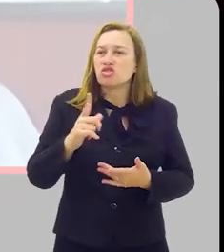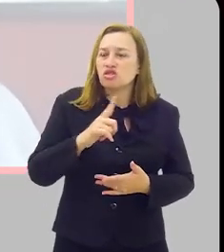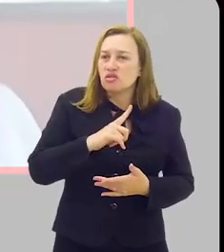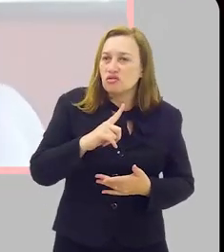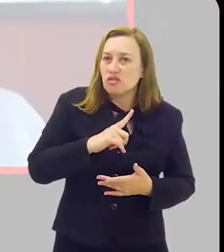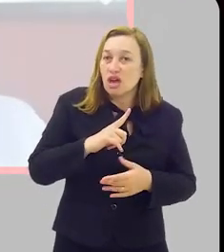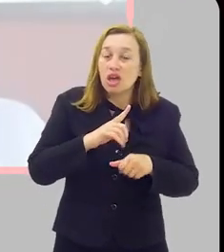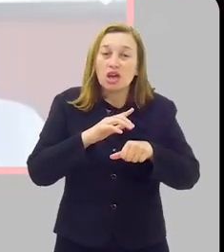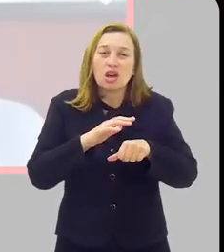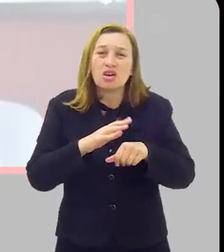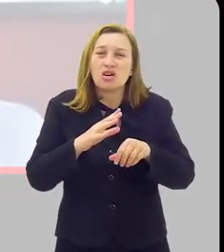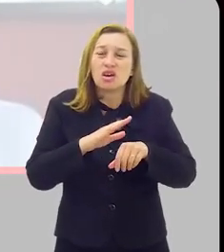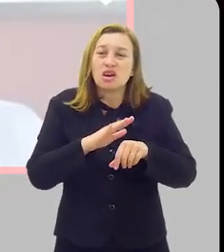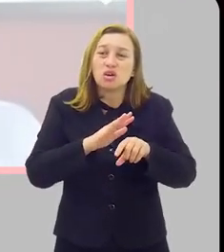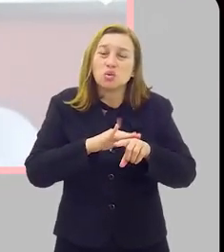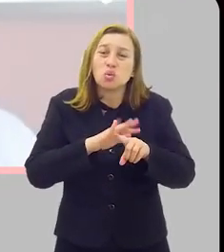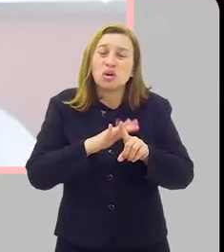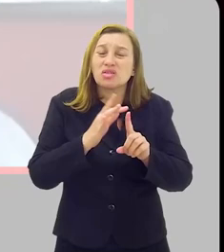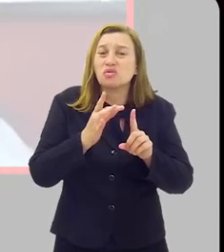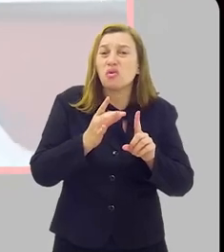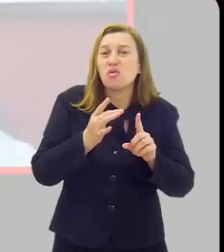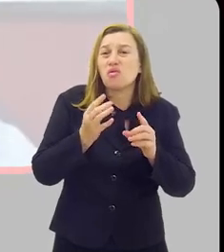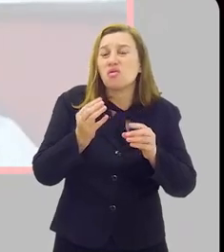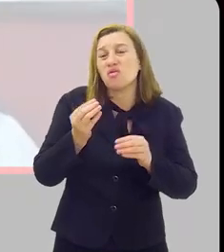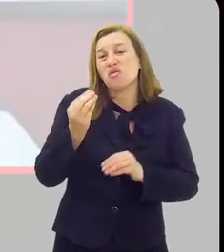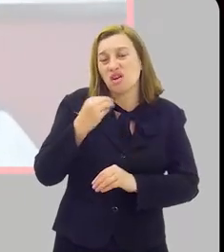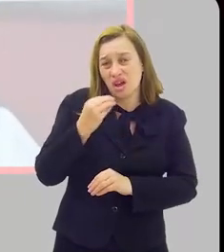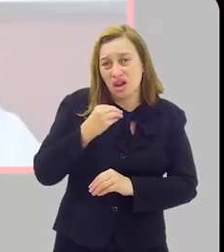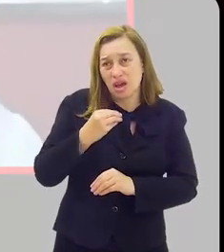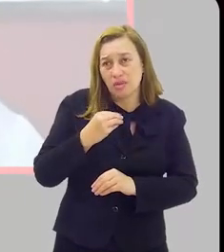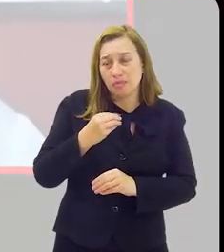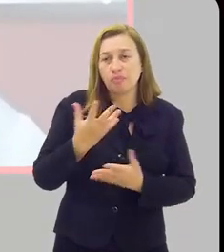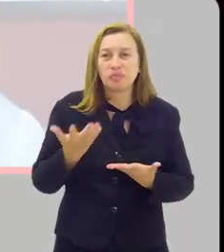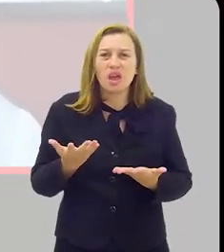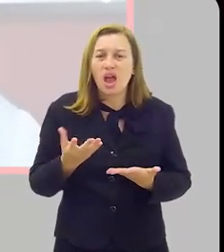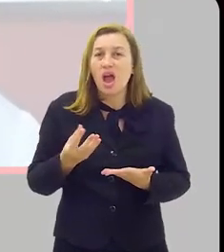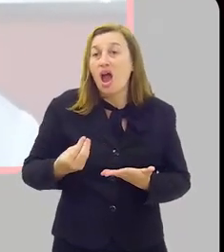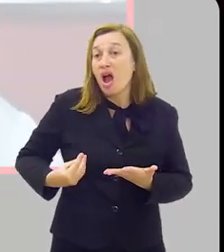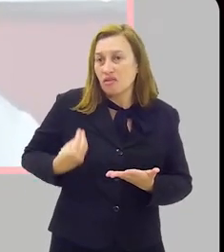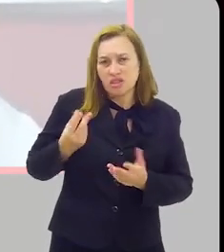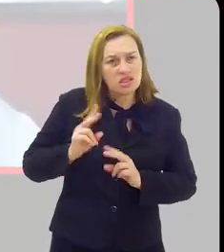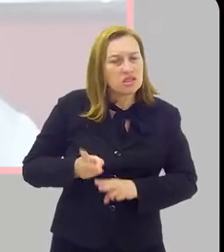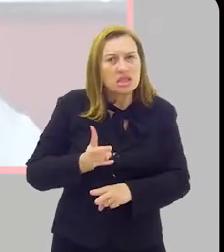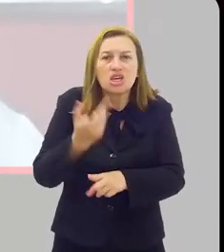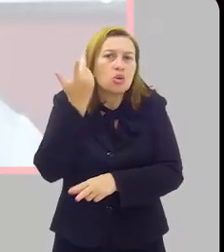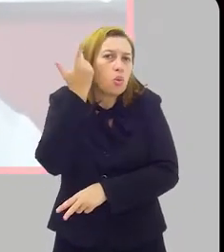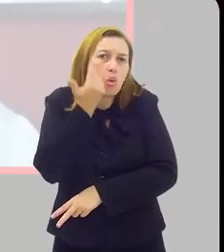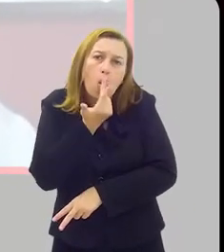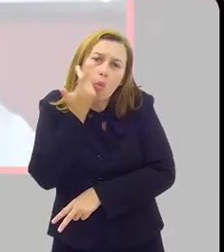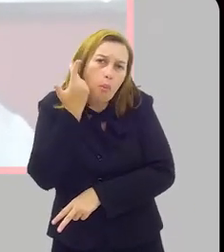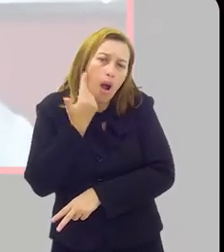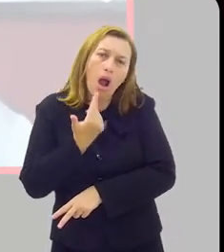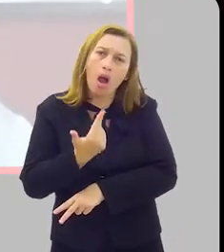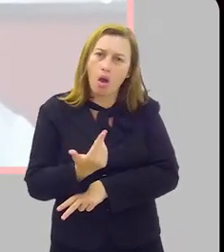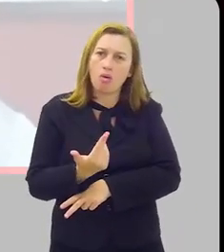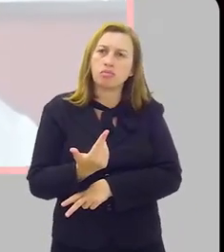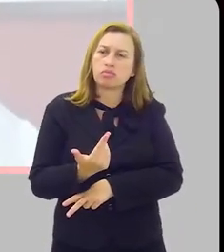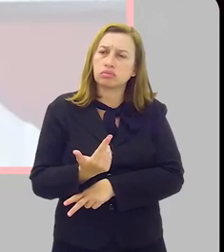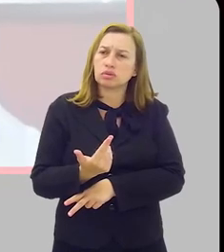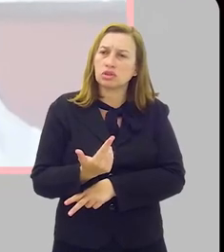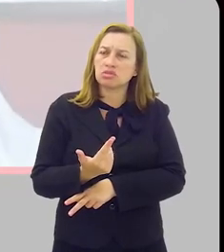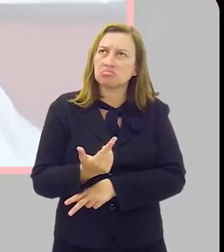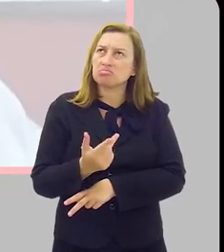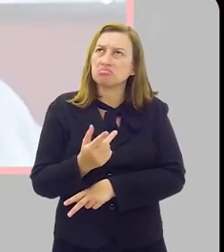condição de maior fragilidade, que são essas que eu acabei de me referir. A vida pode seguir normalmente, pode seguir.